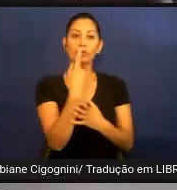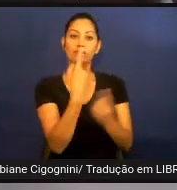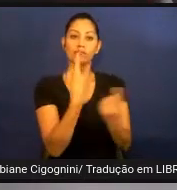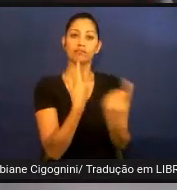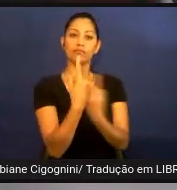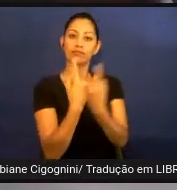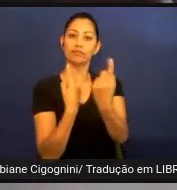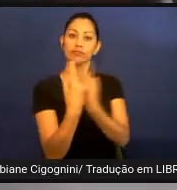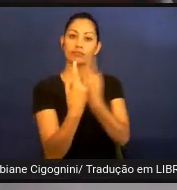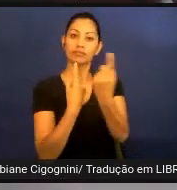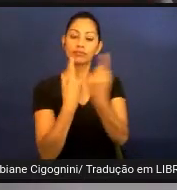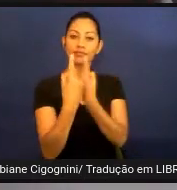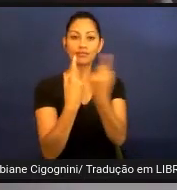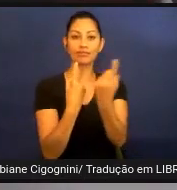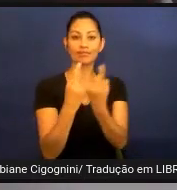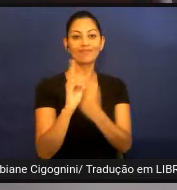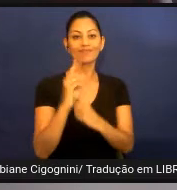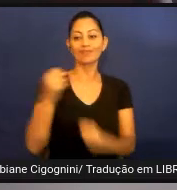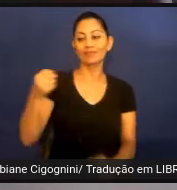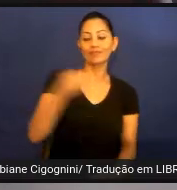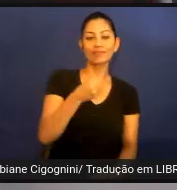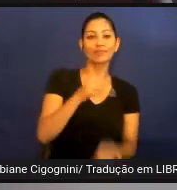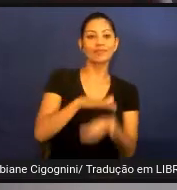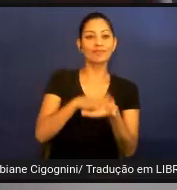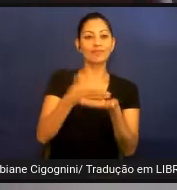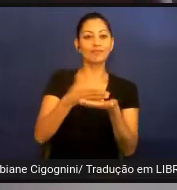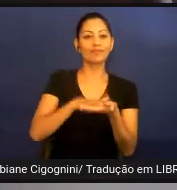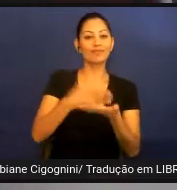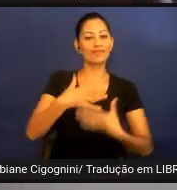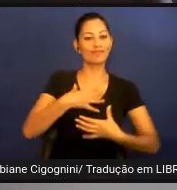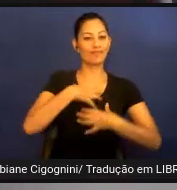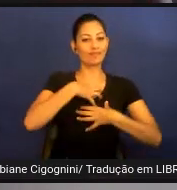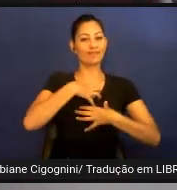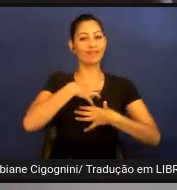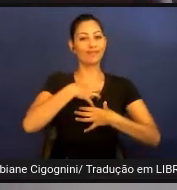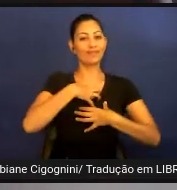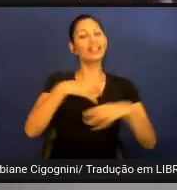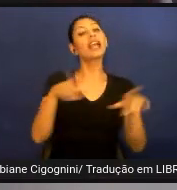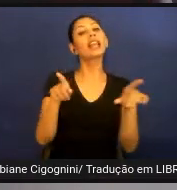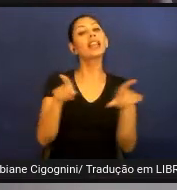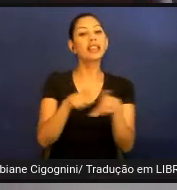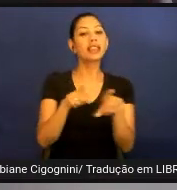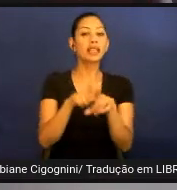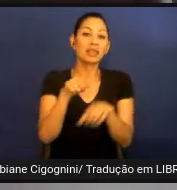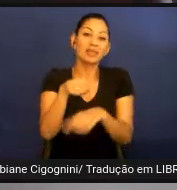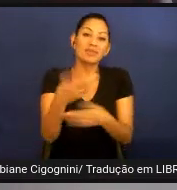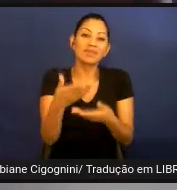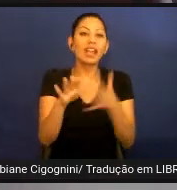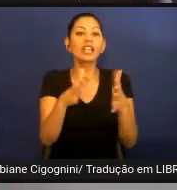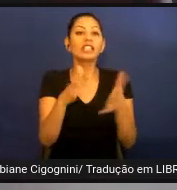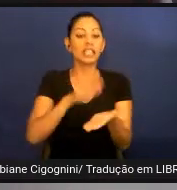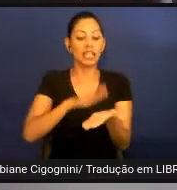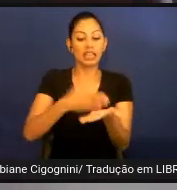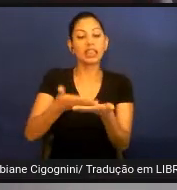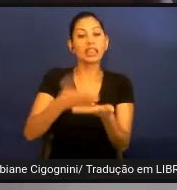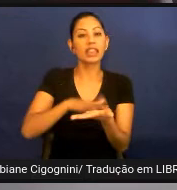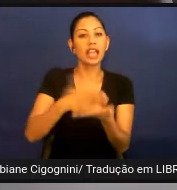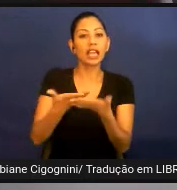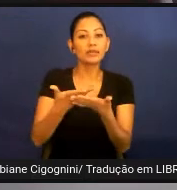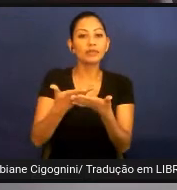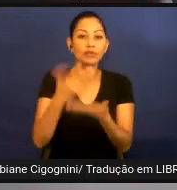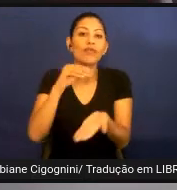E também muitas vezes o intérprete pode não passar tudo o que o surdo está